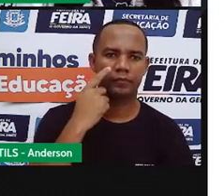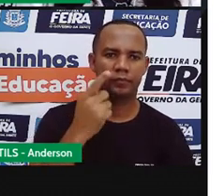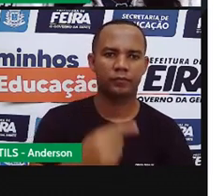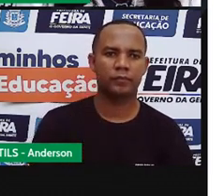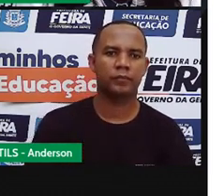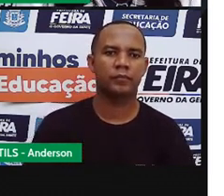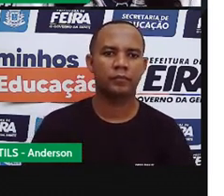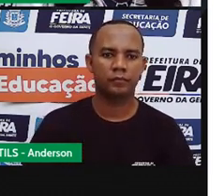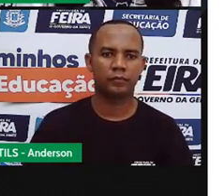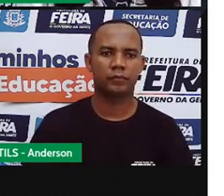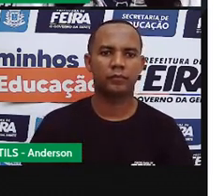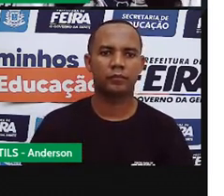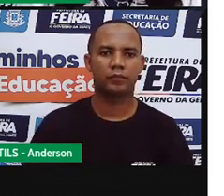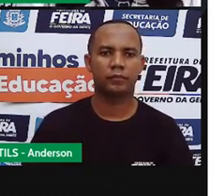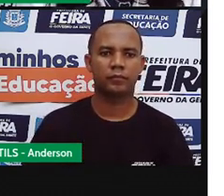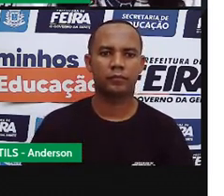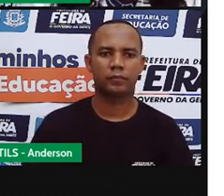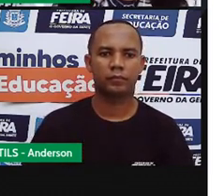ferradura,